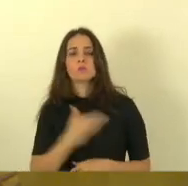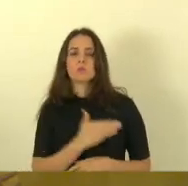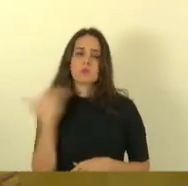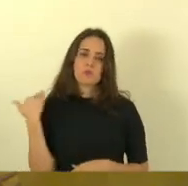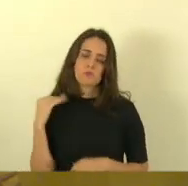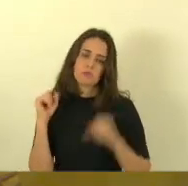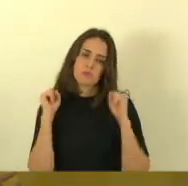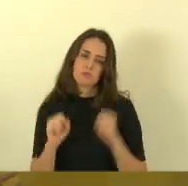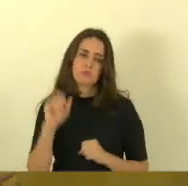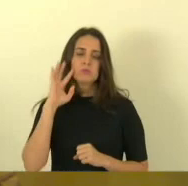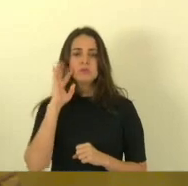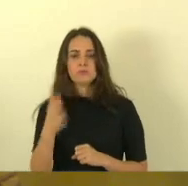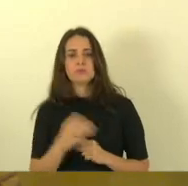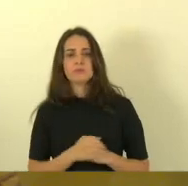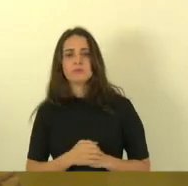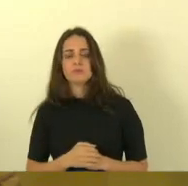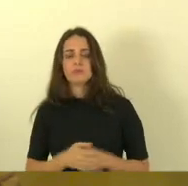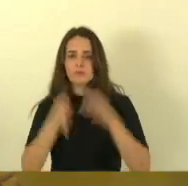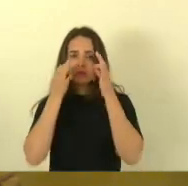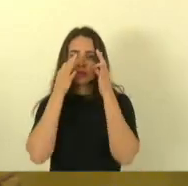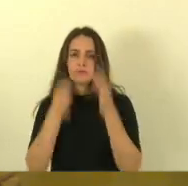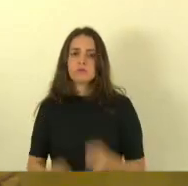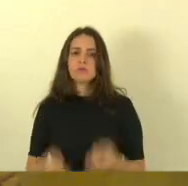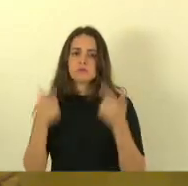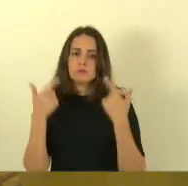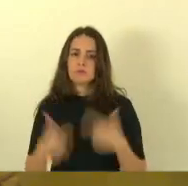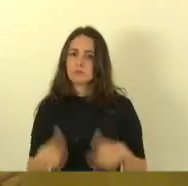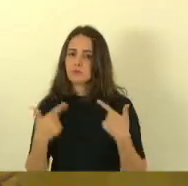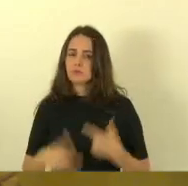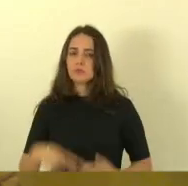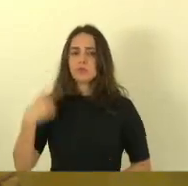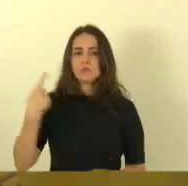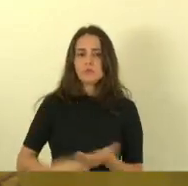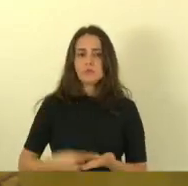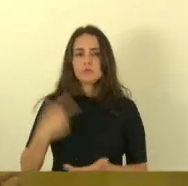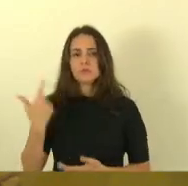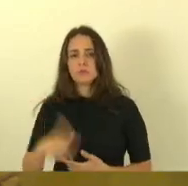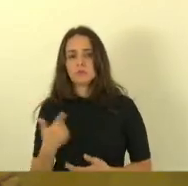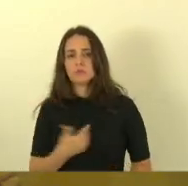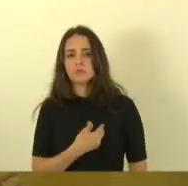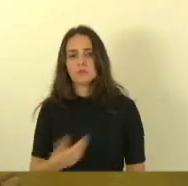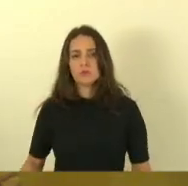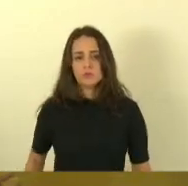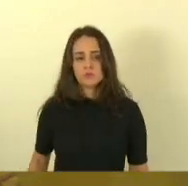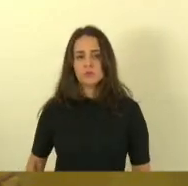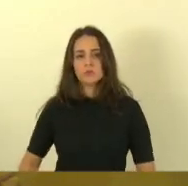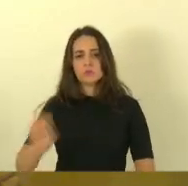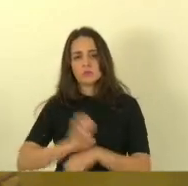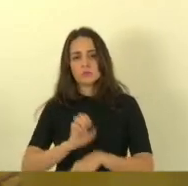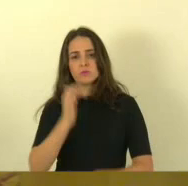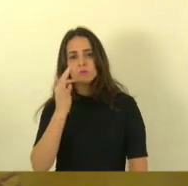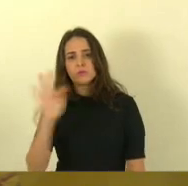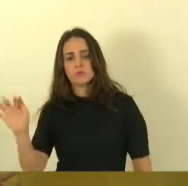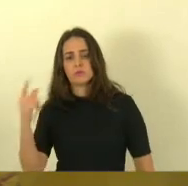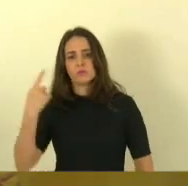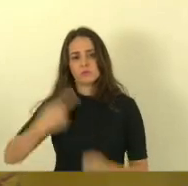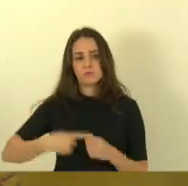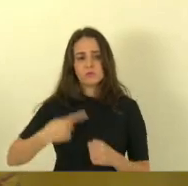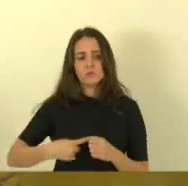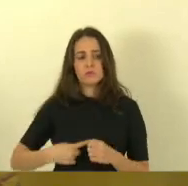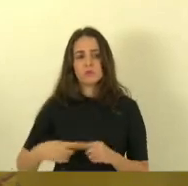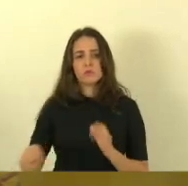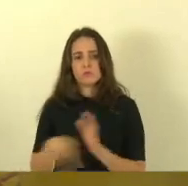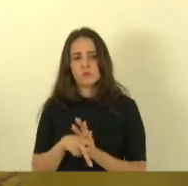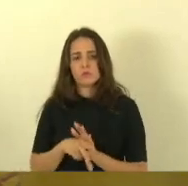possa ocorrer em razão da desatenção e da falta de compromisso do governo estadual ou federal ou municipal da